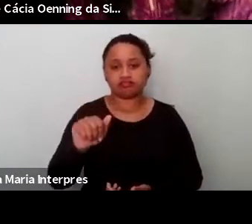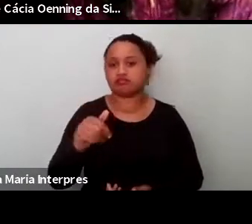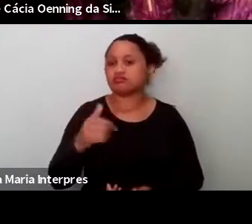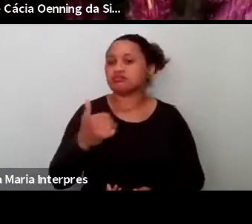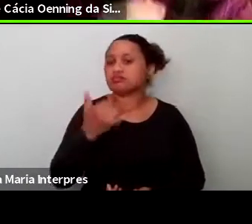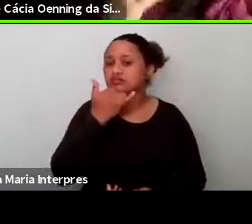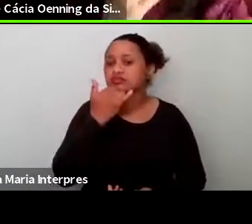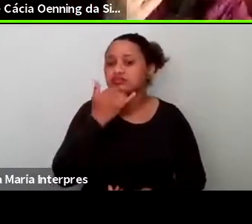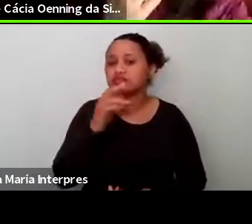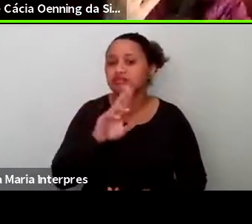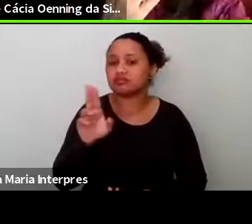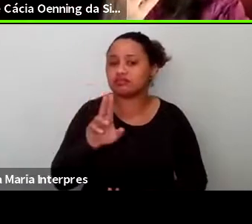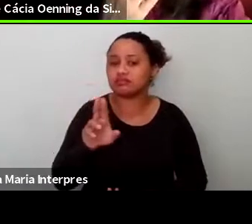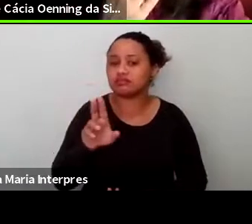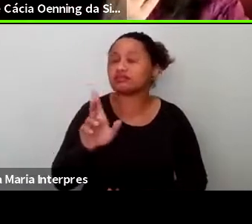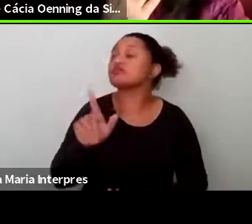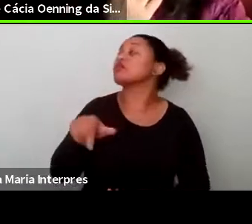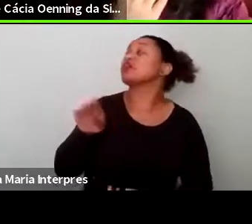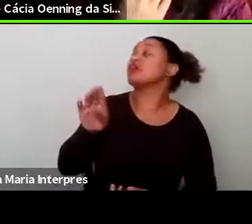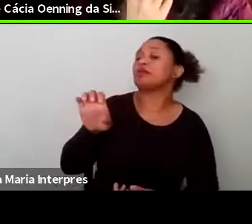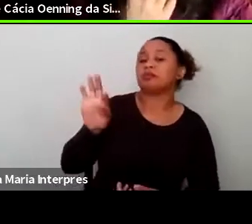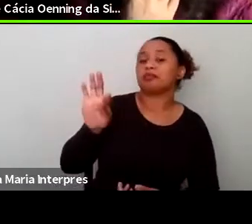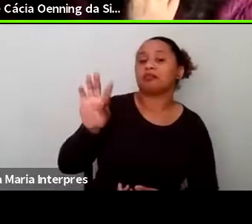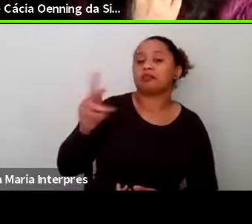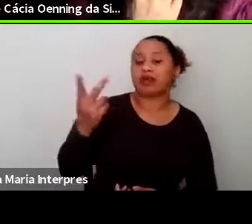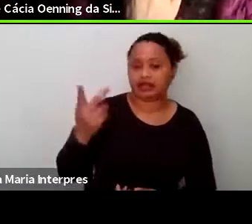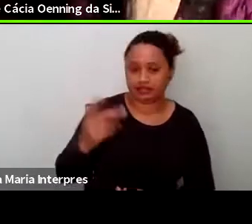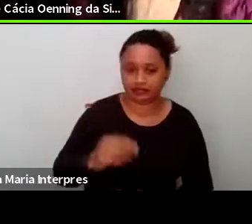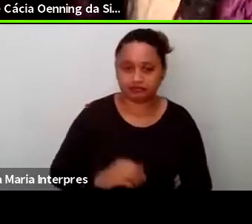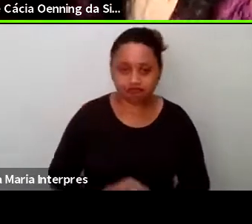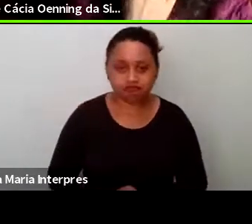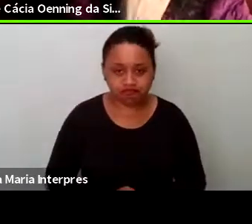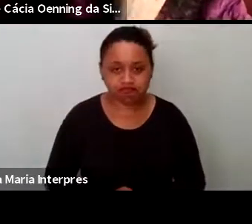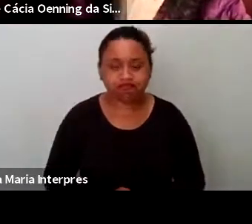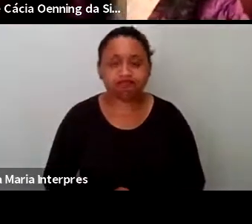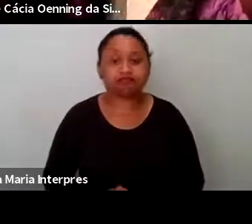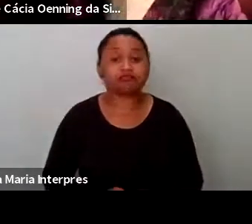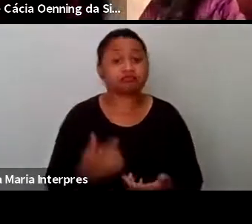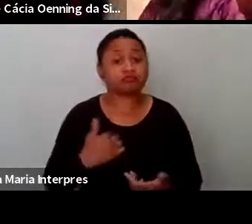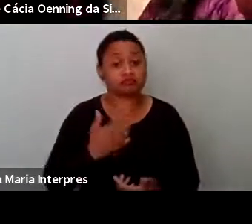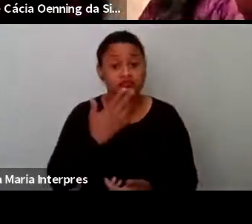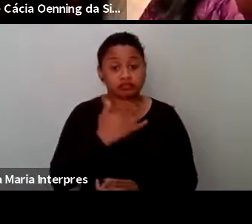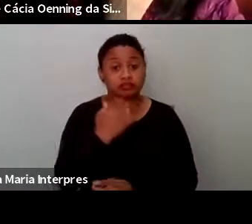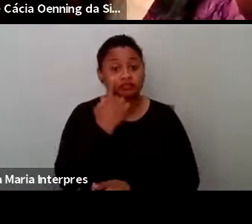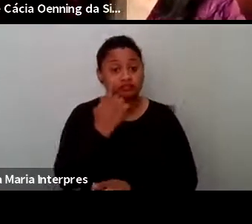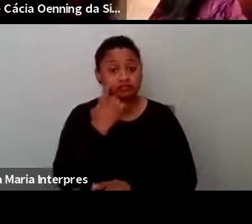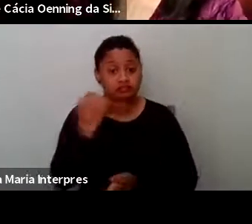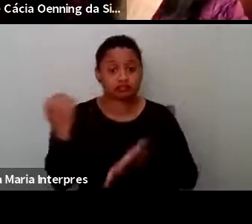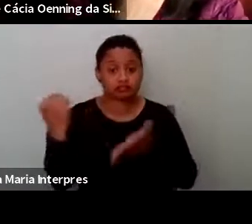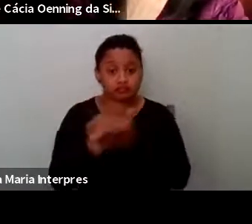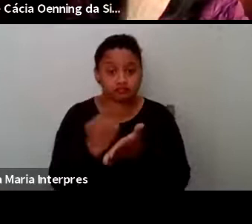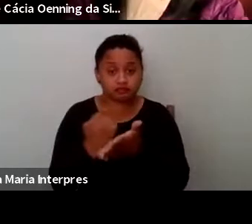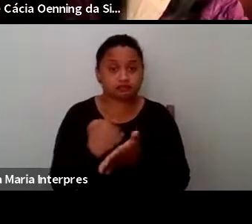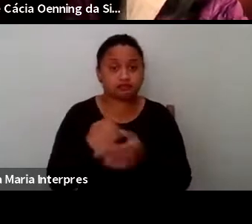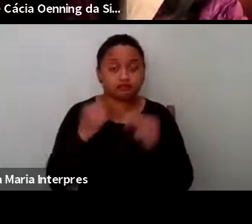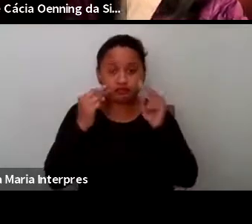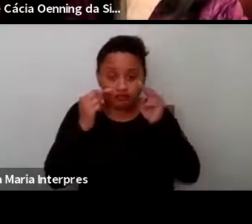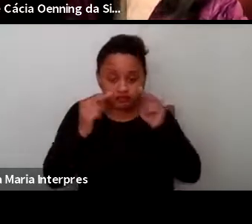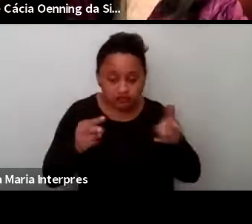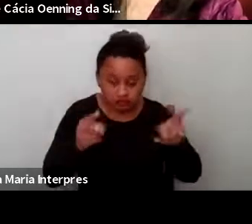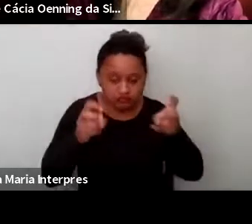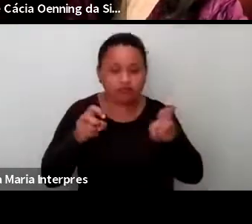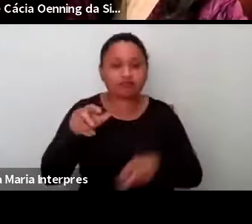É Beth. Beth. Eu acho bem interessante essa pergunta de olhar para esse